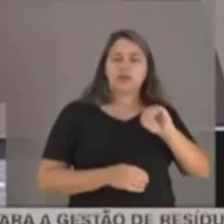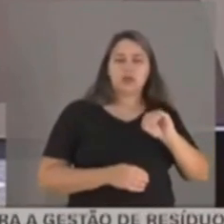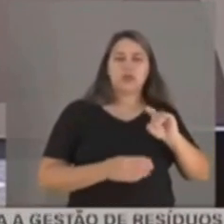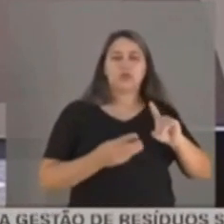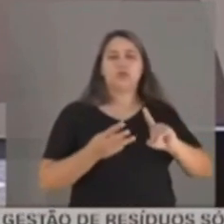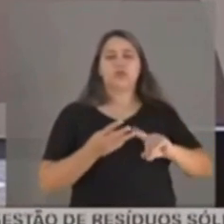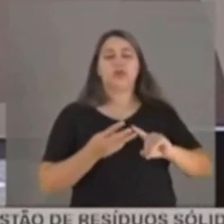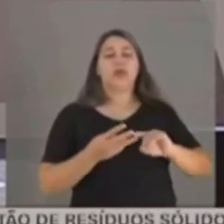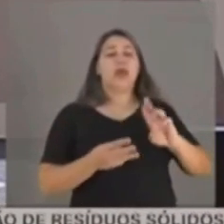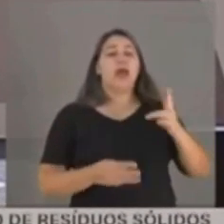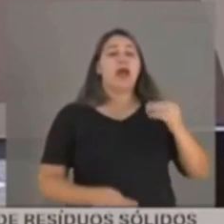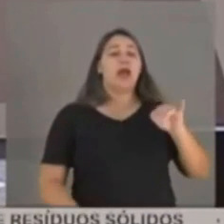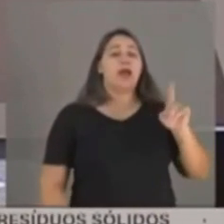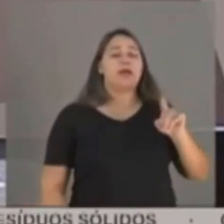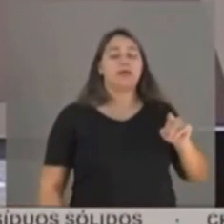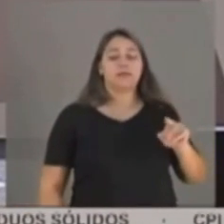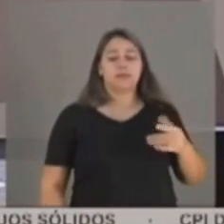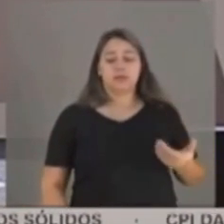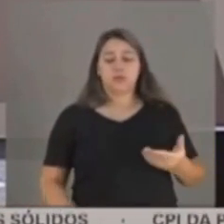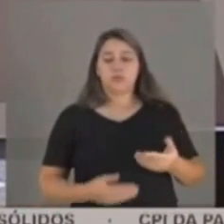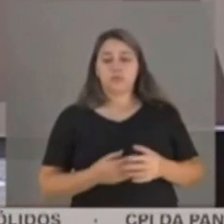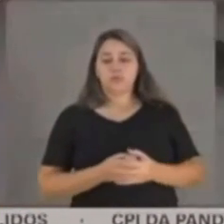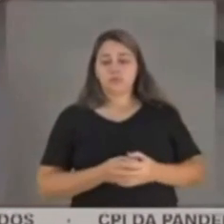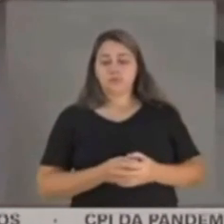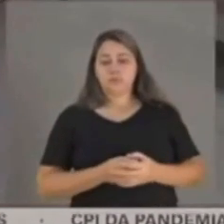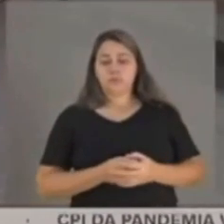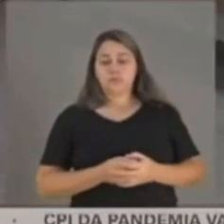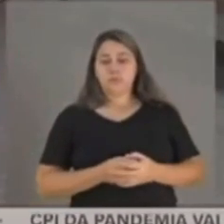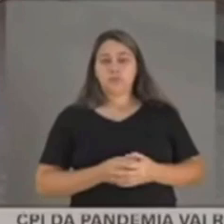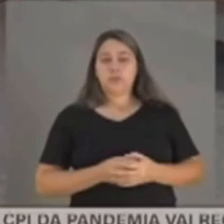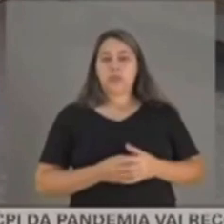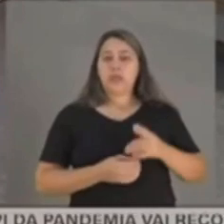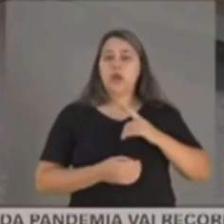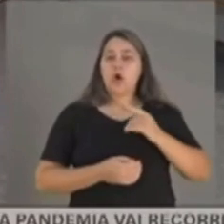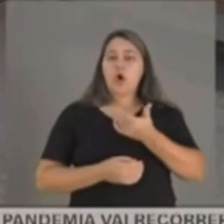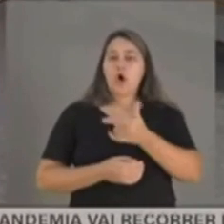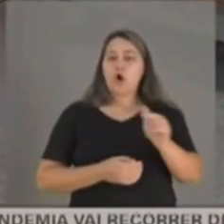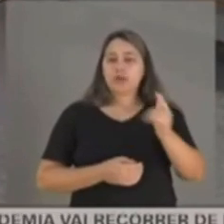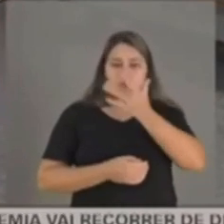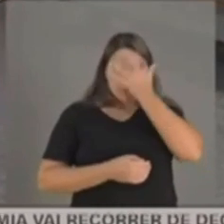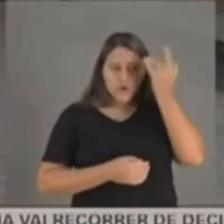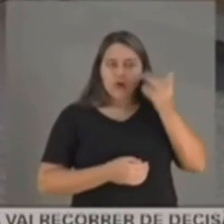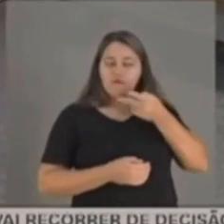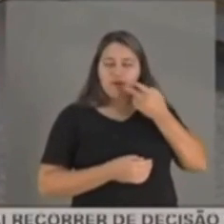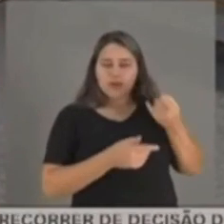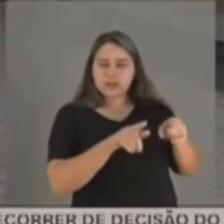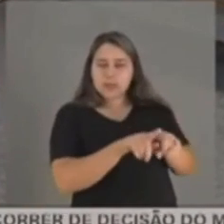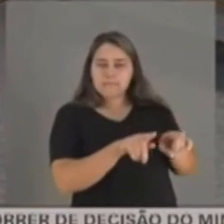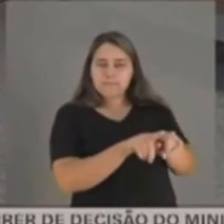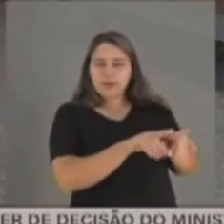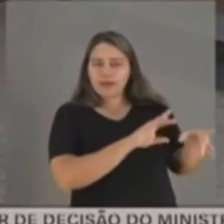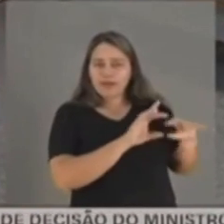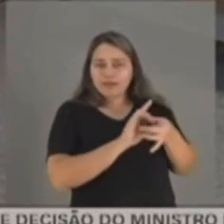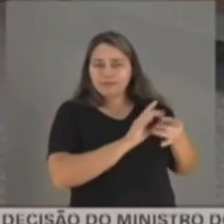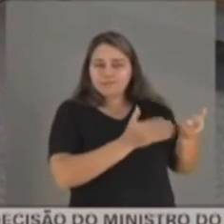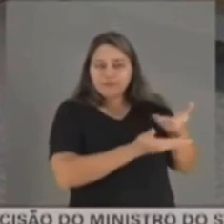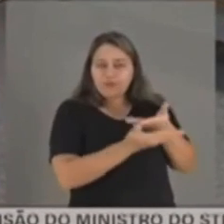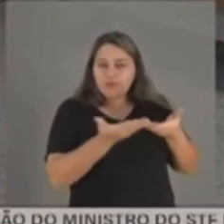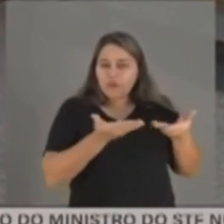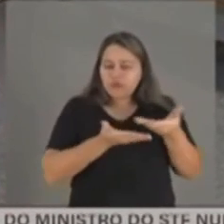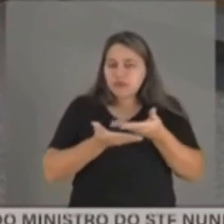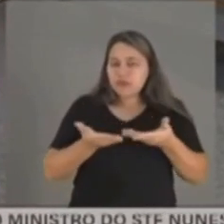há a citação de outras pessoas também envolvidas nisso.